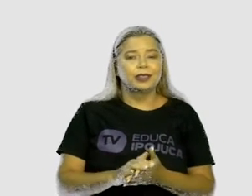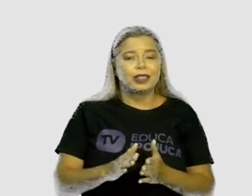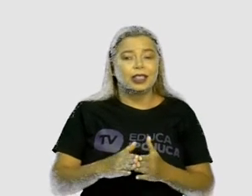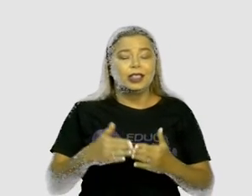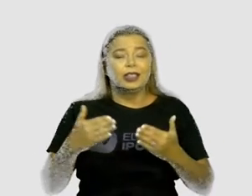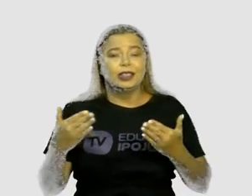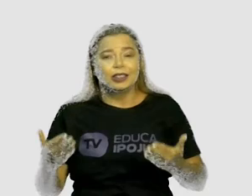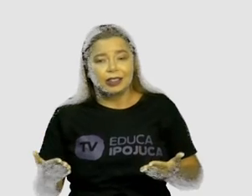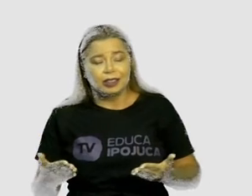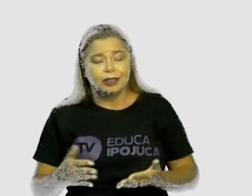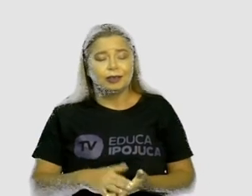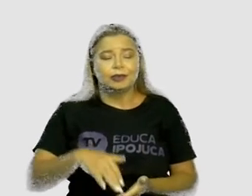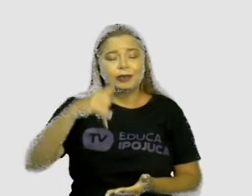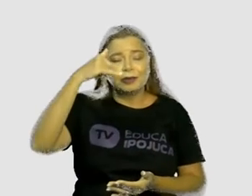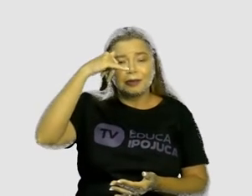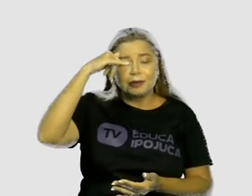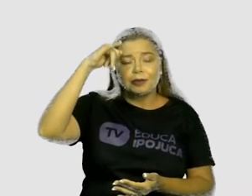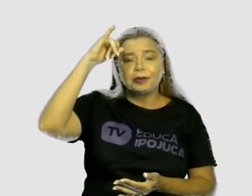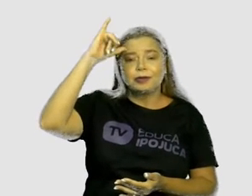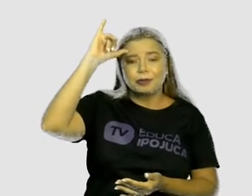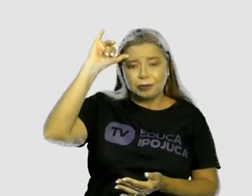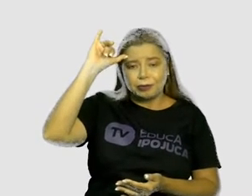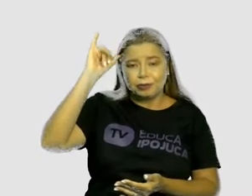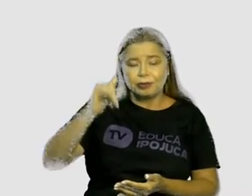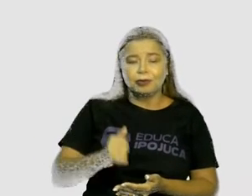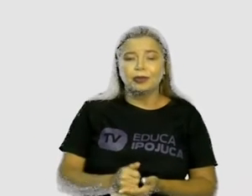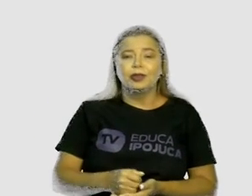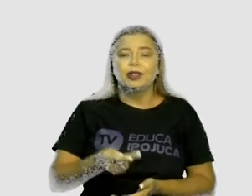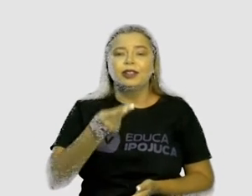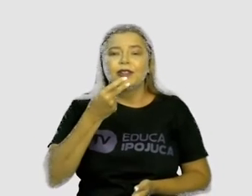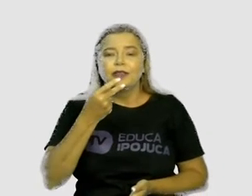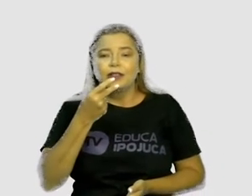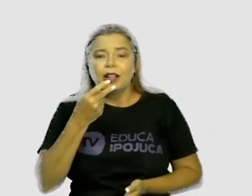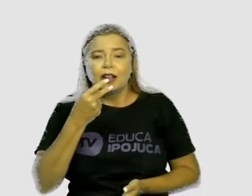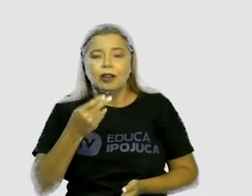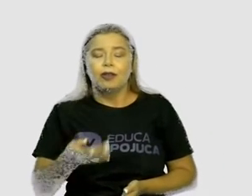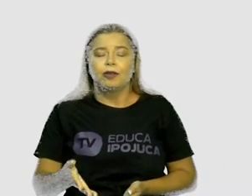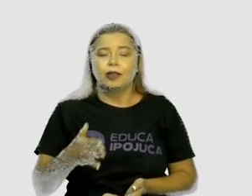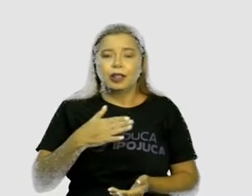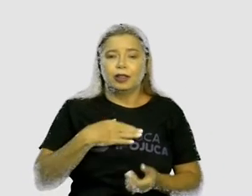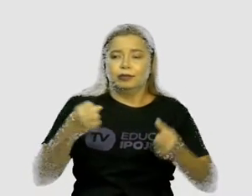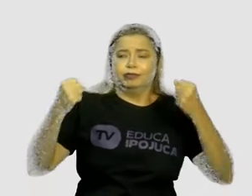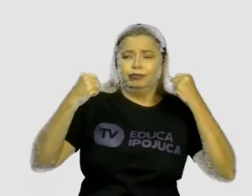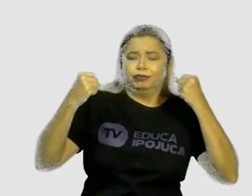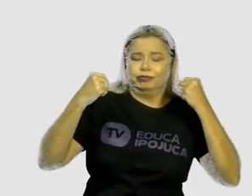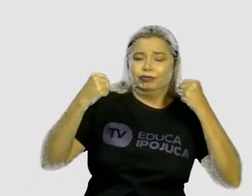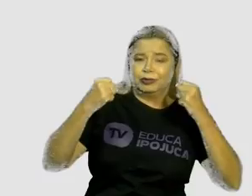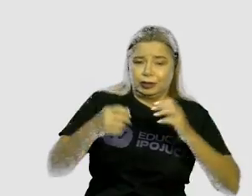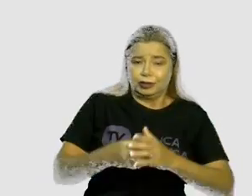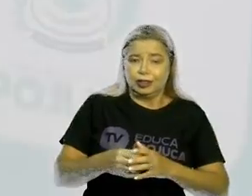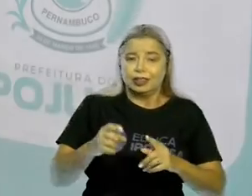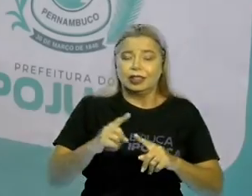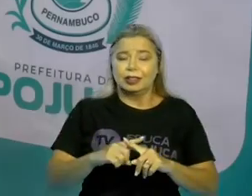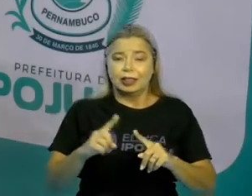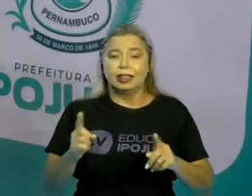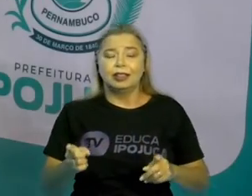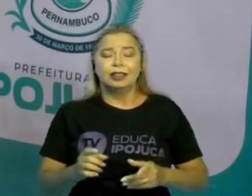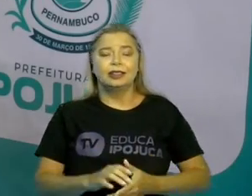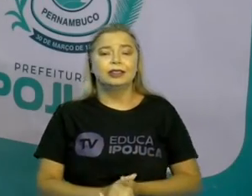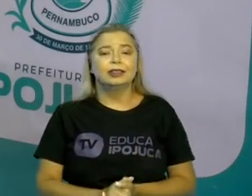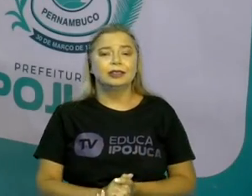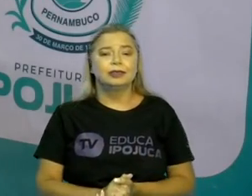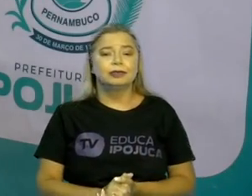boi zebu quer dizer que é os mandão do poder, e as formigas é o povo. Então,